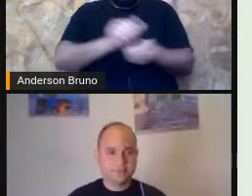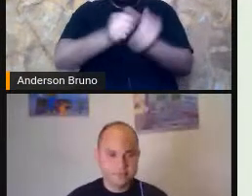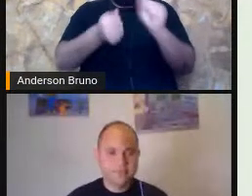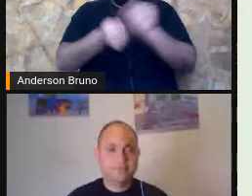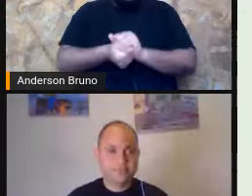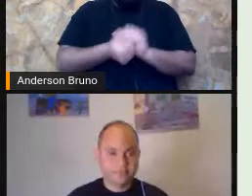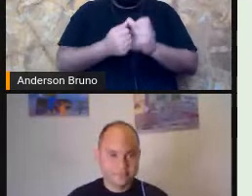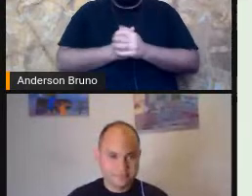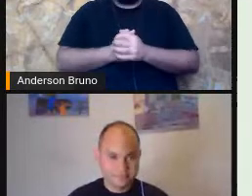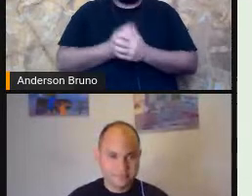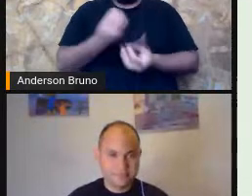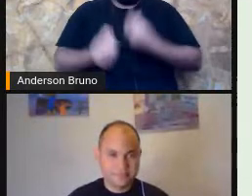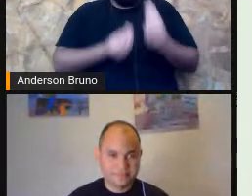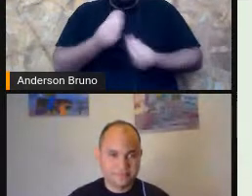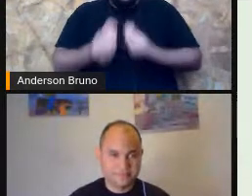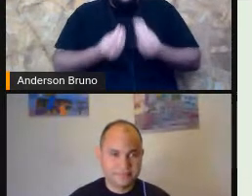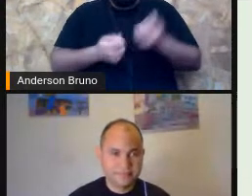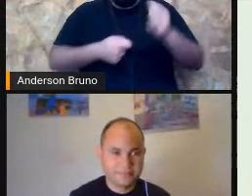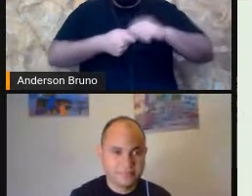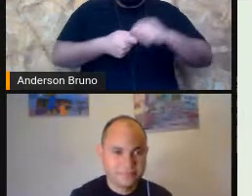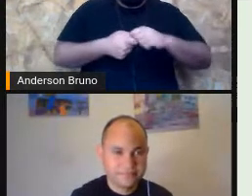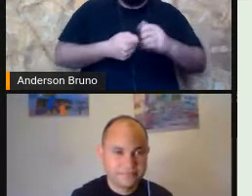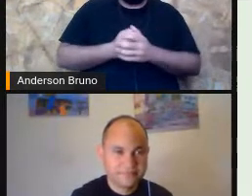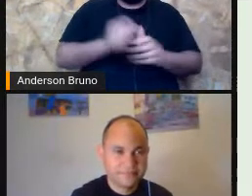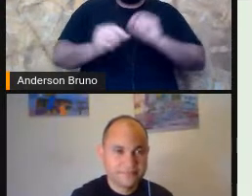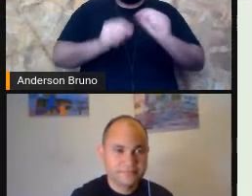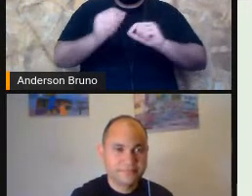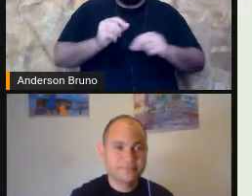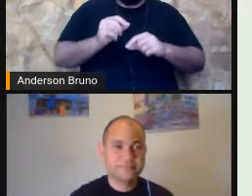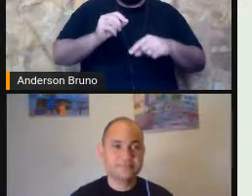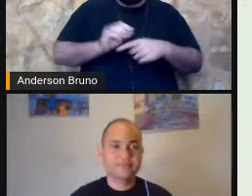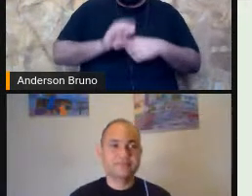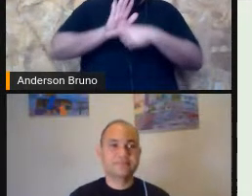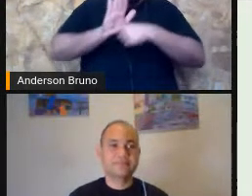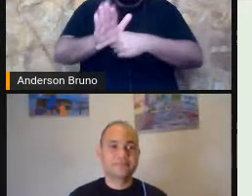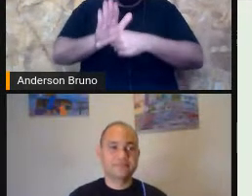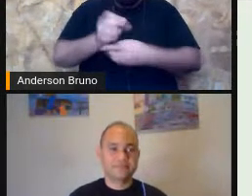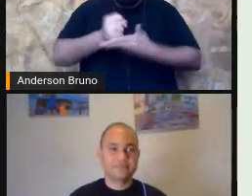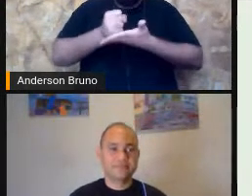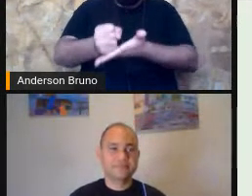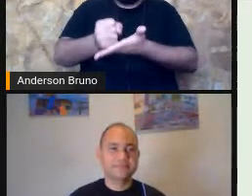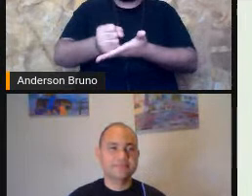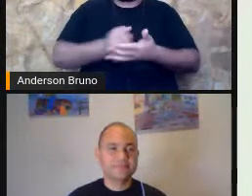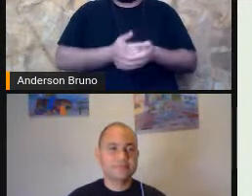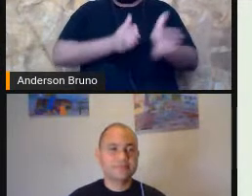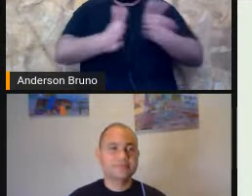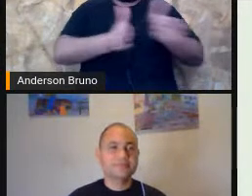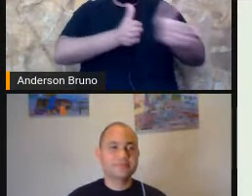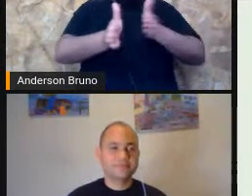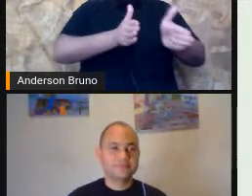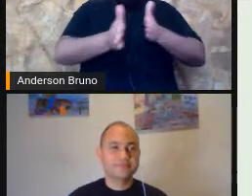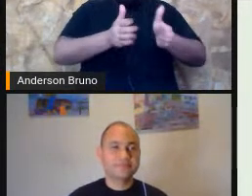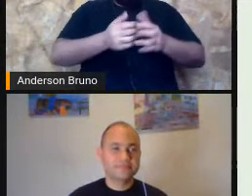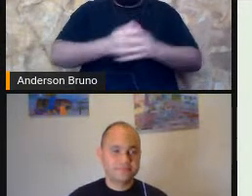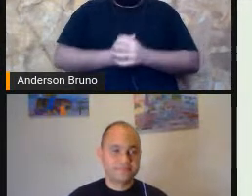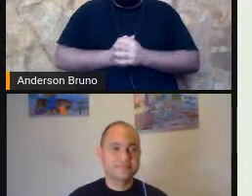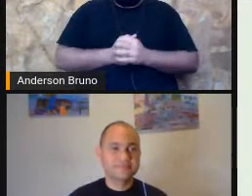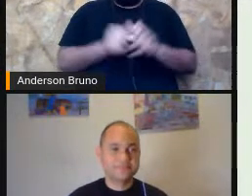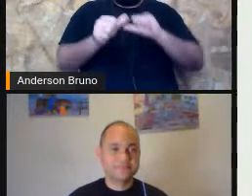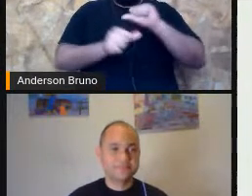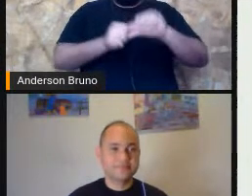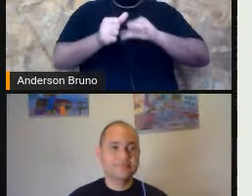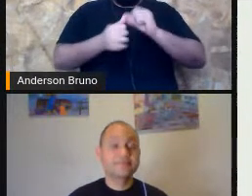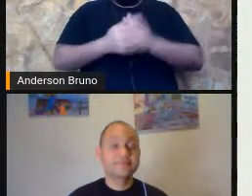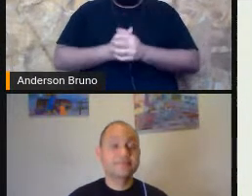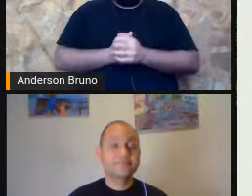Tornar acessível O que é tornar acessível? Aí a gente traz um pouquinho Qual é essa